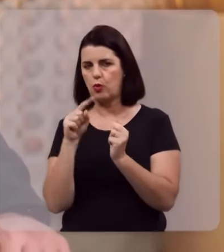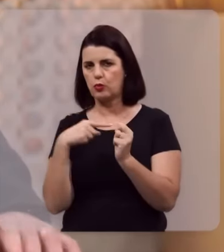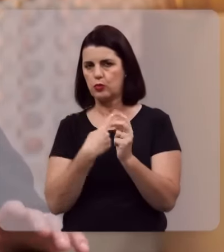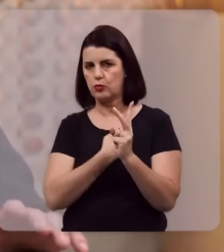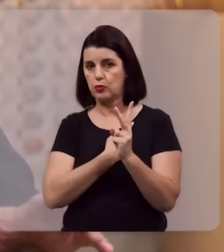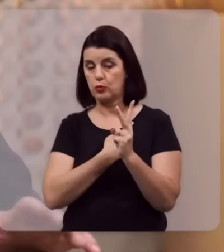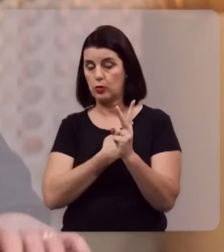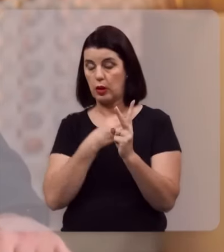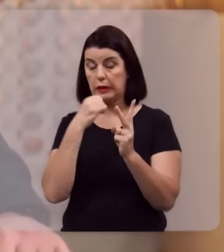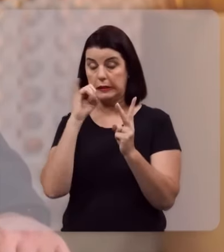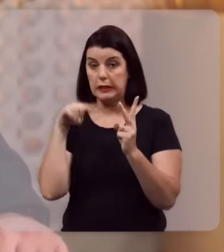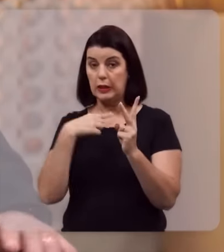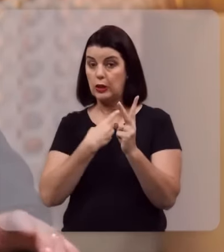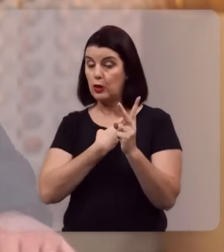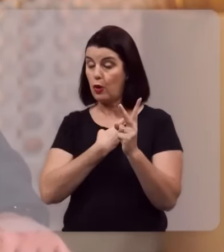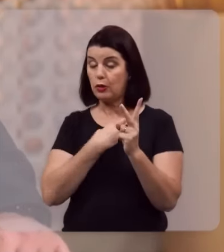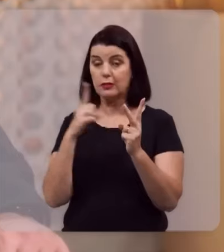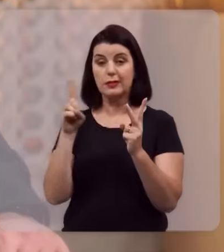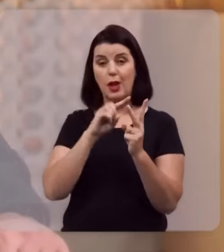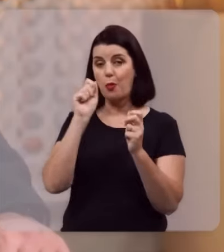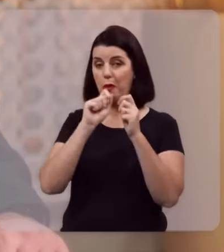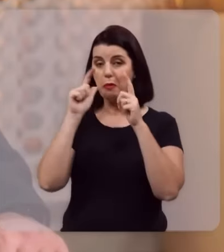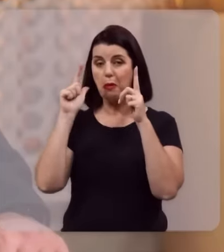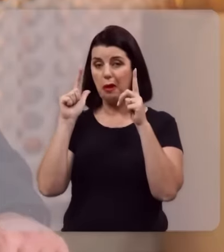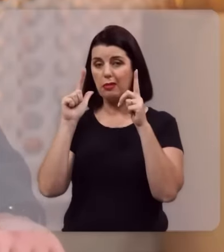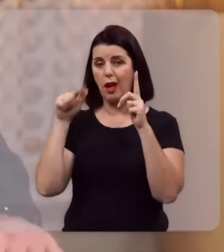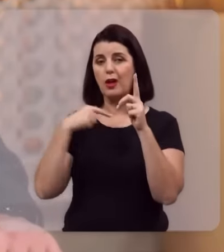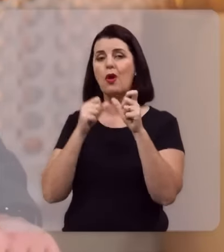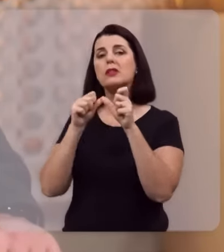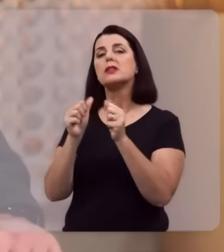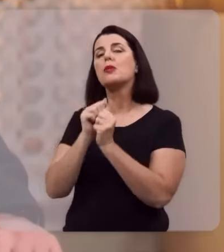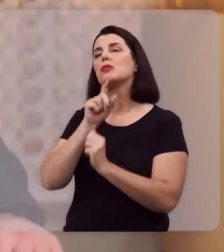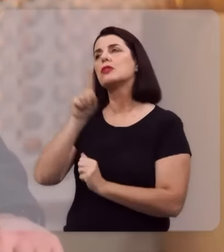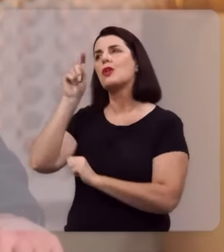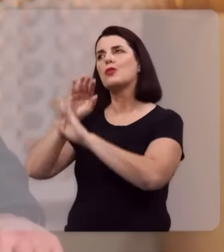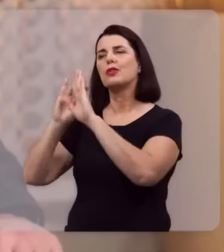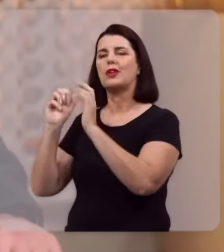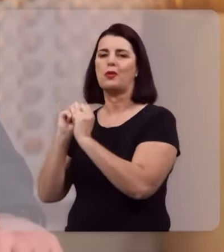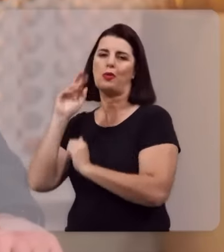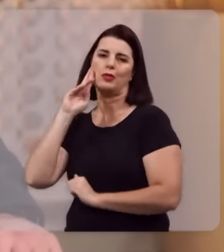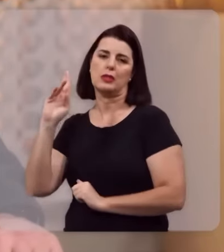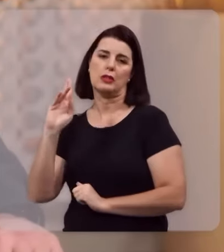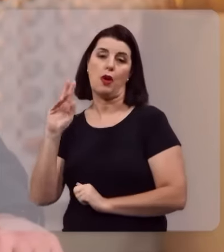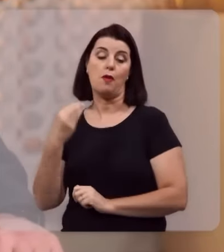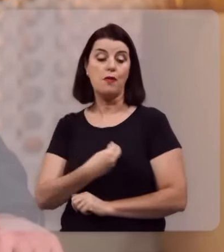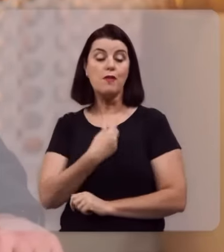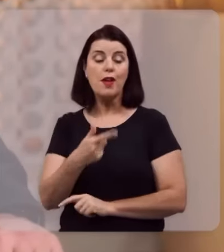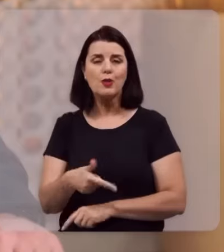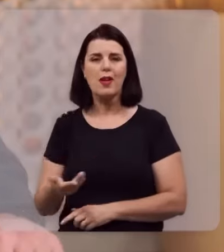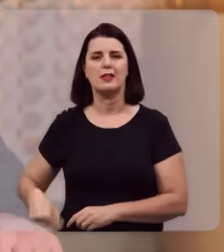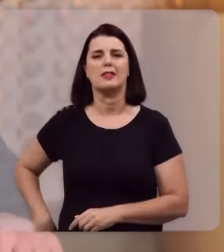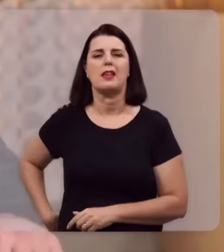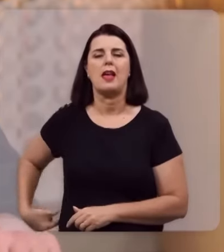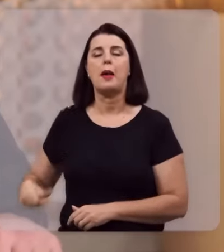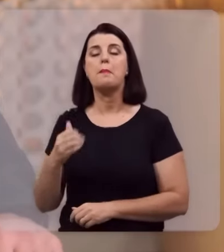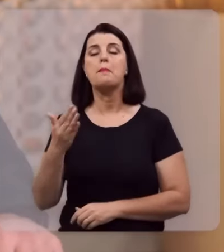Se a gente não acordar, nós estamos com o Senhor. Viver nessa perspectiva é algo maravilhoso. Porque,